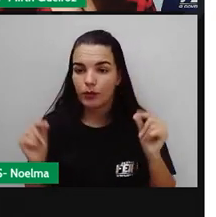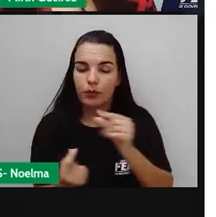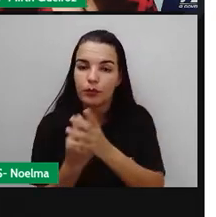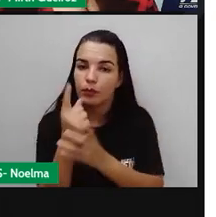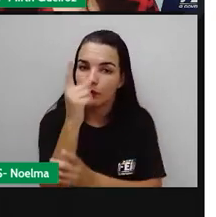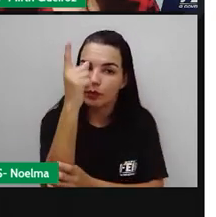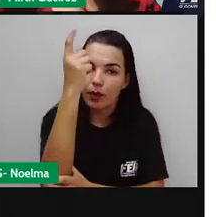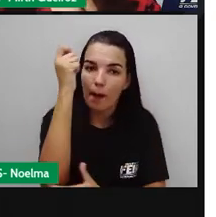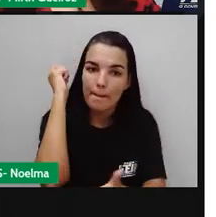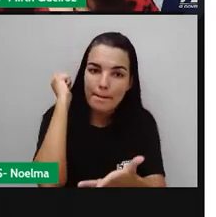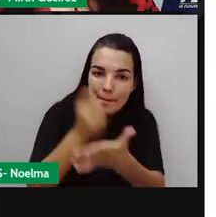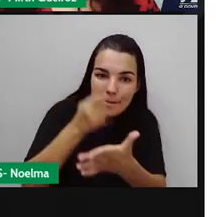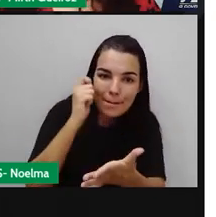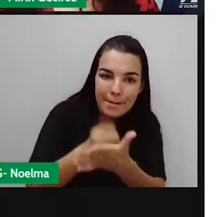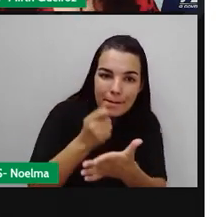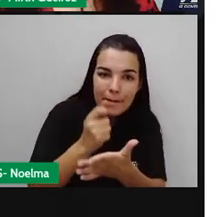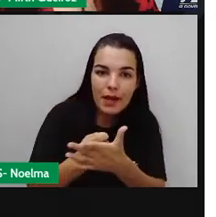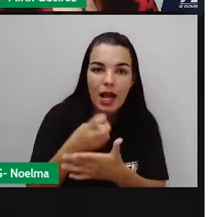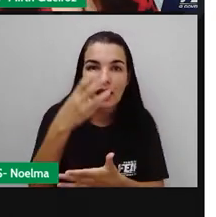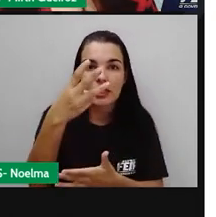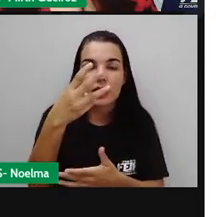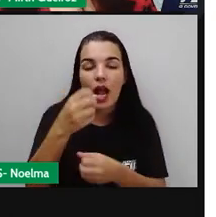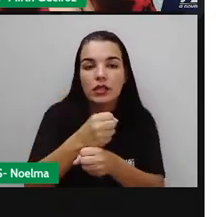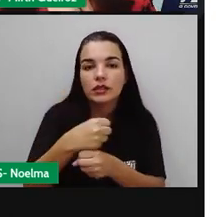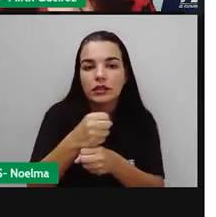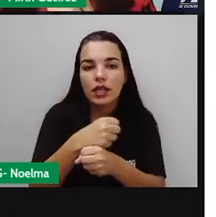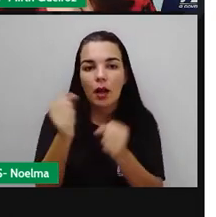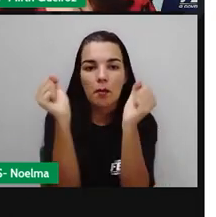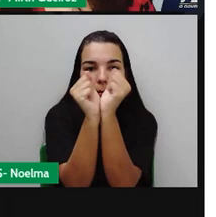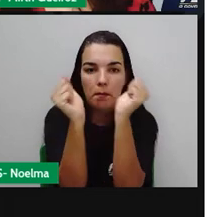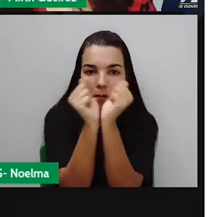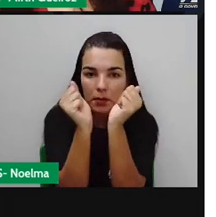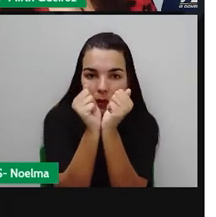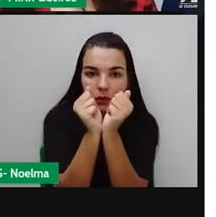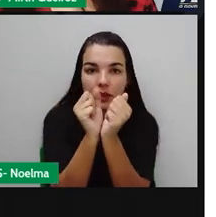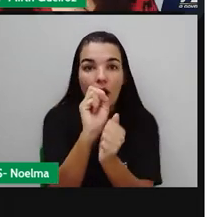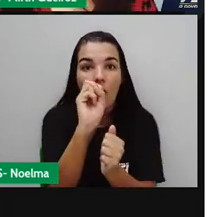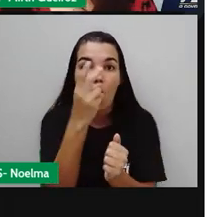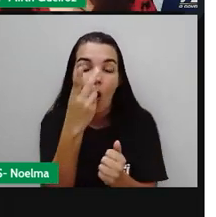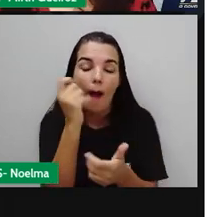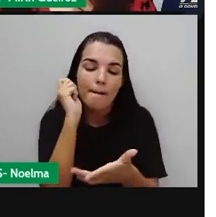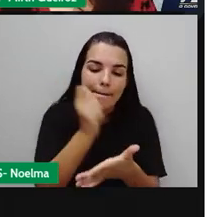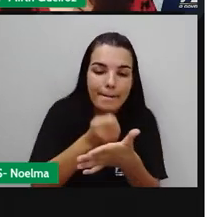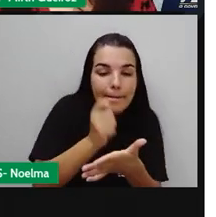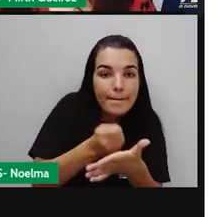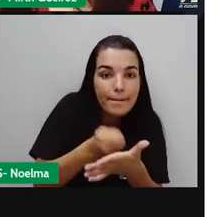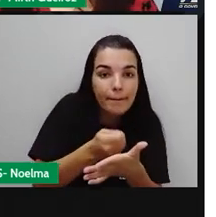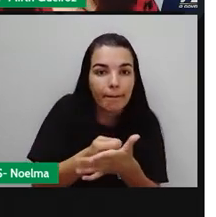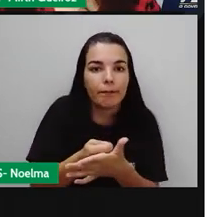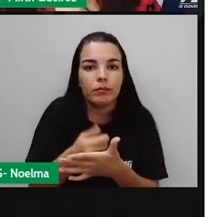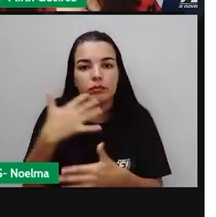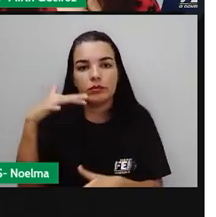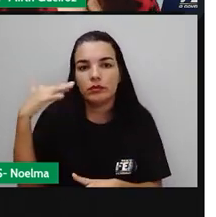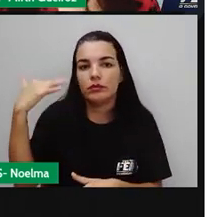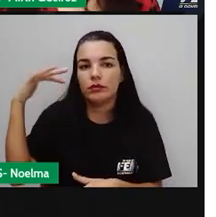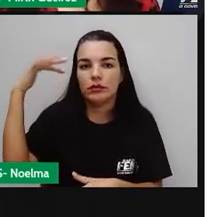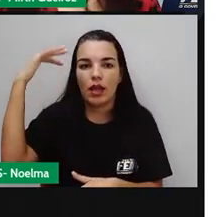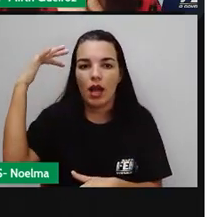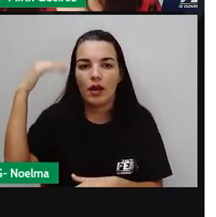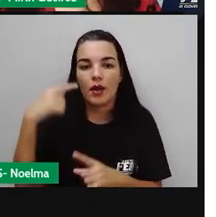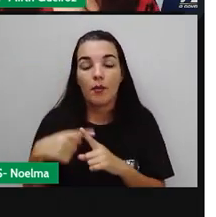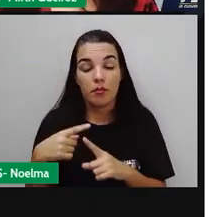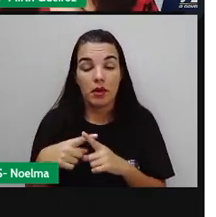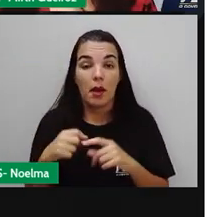ou multa, ou ambas as penas, né? Cumulativamente, ou seja, a pessoa, ela pode, além de ser